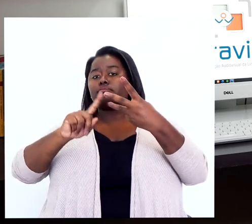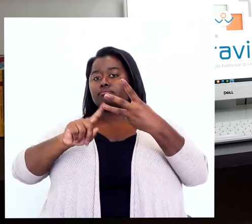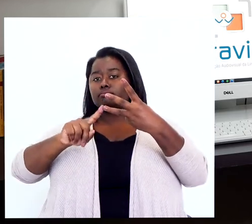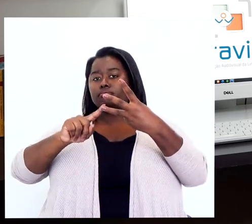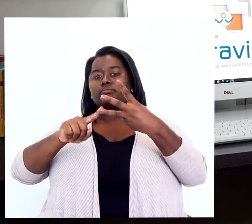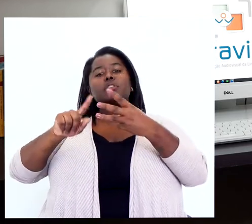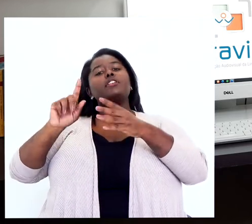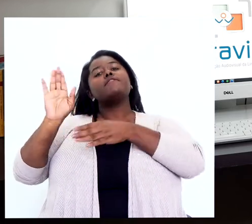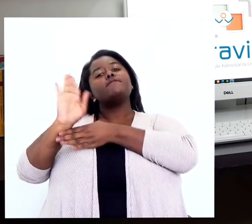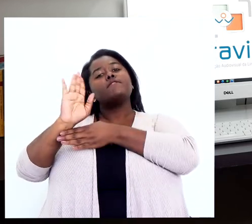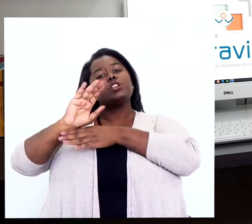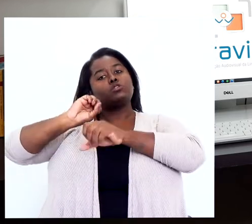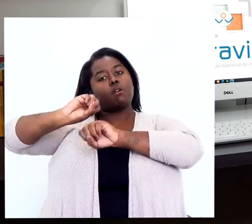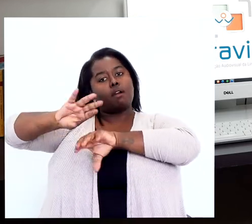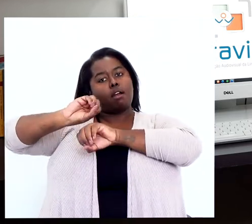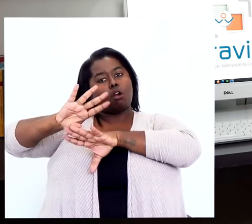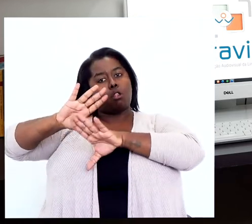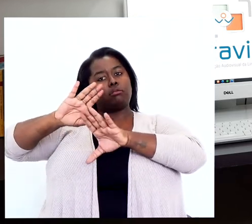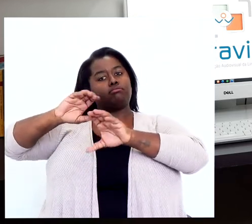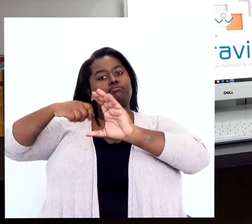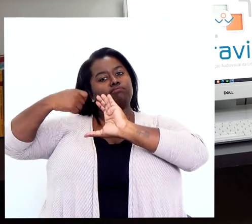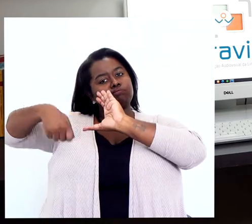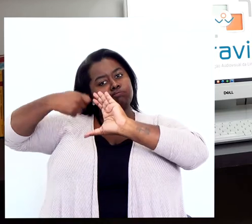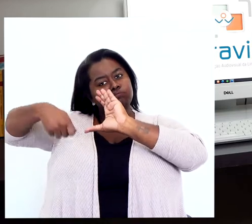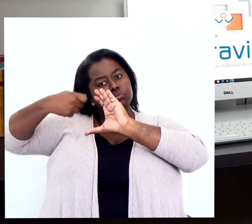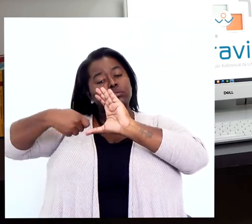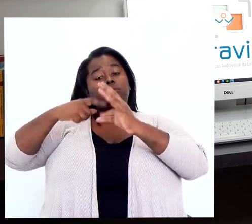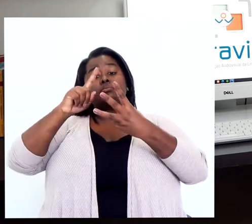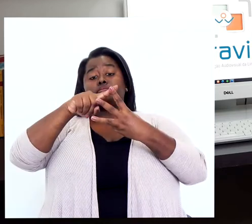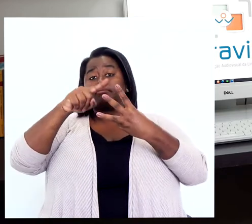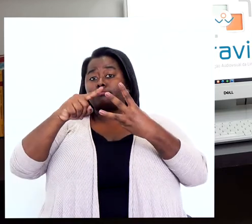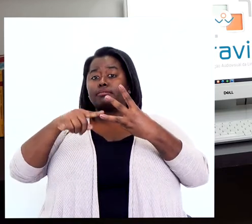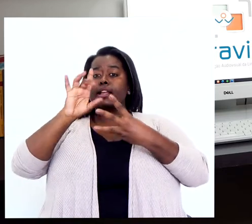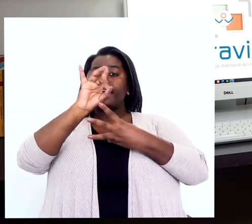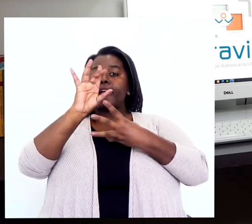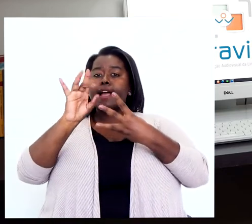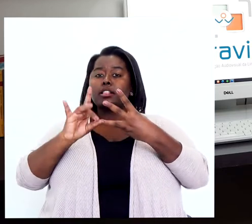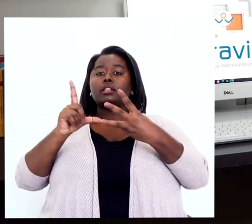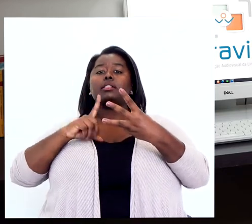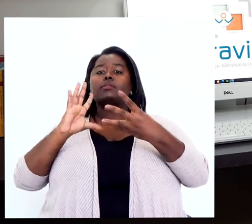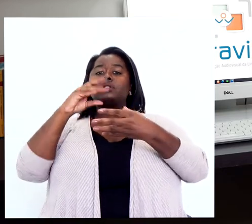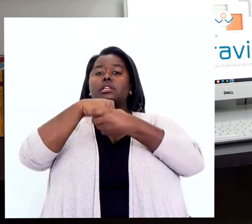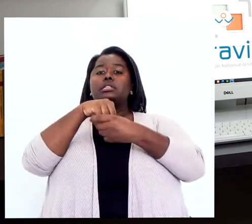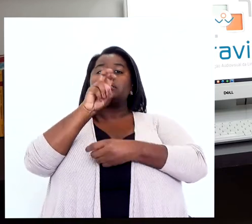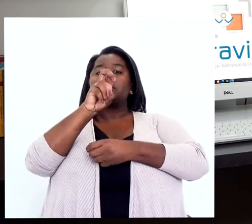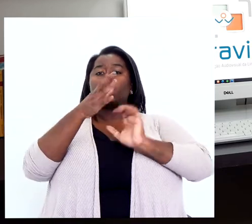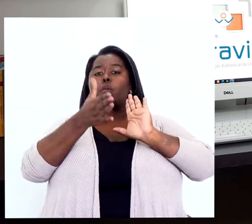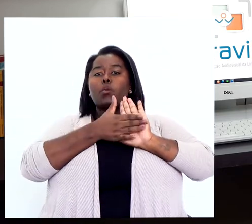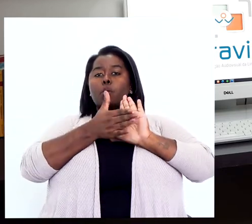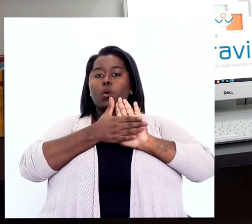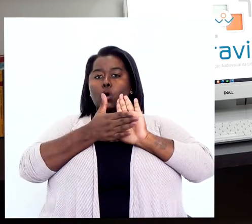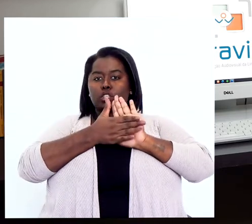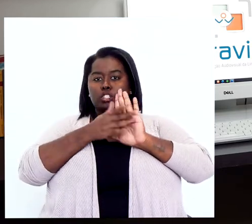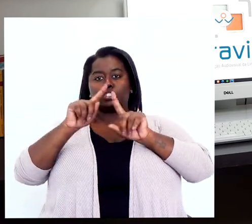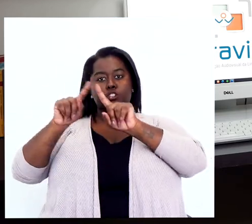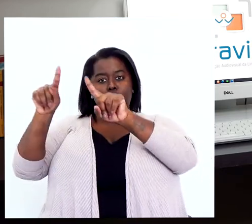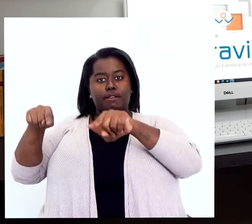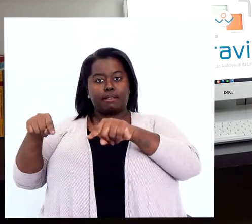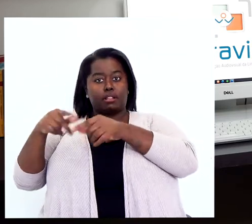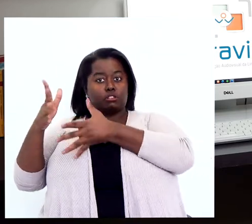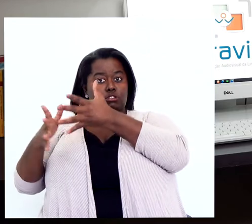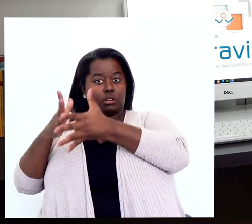terceiro foi uma videoaula. Em cada um desses gêneros, nós inserimos cinco propostas de janelas de libras. Quatro dessas